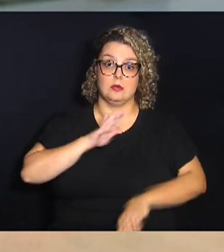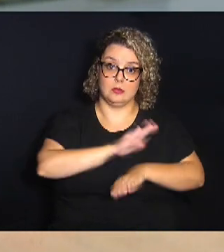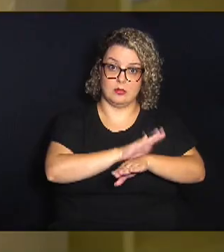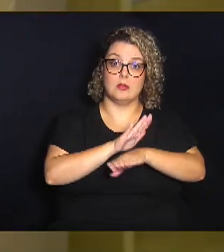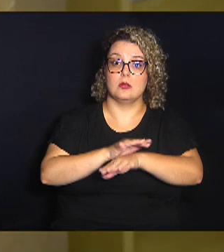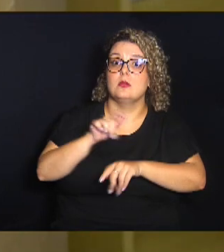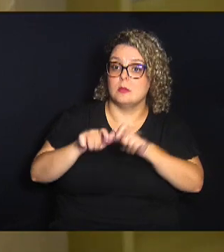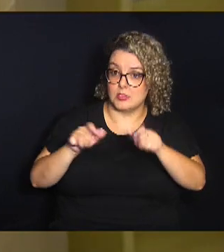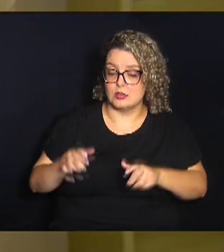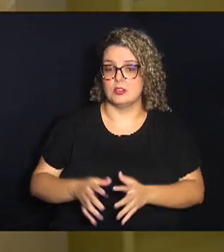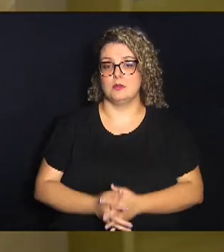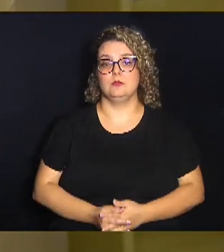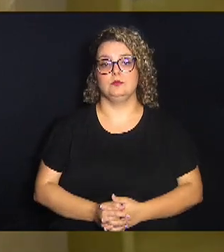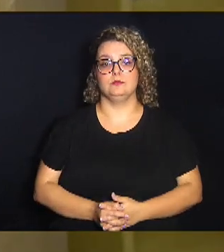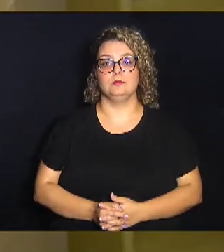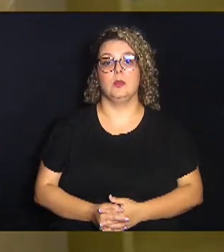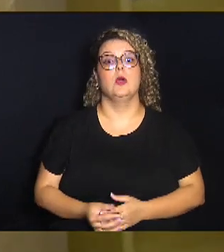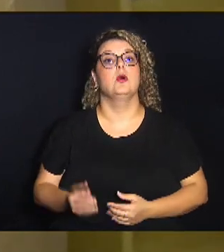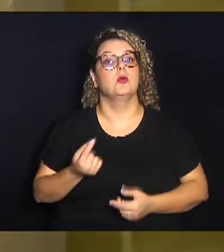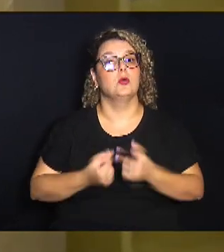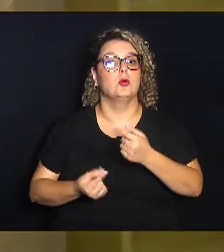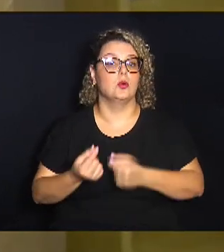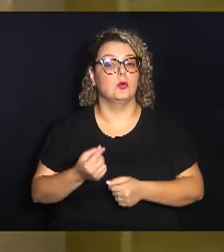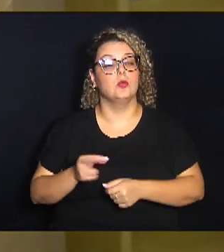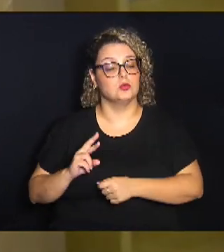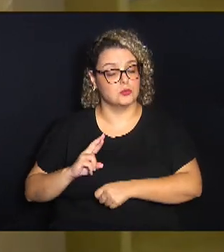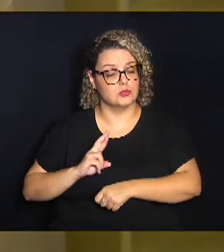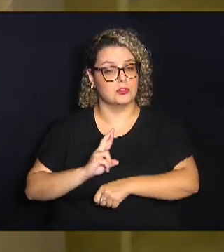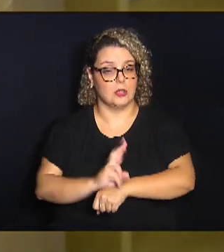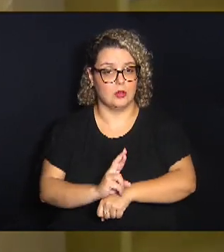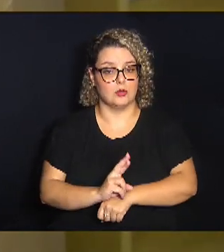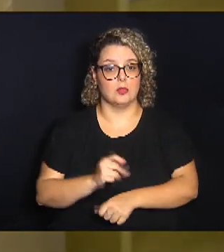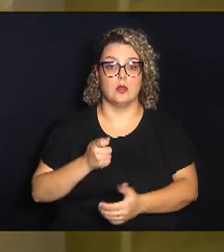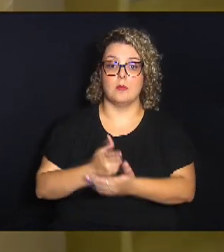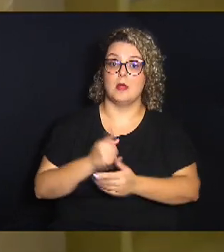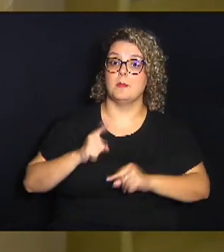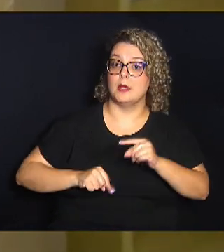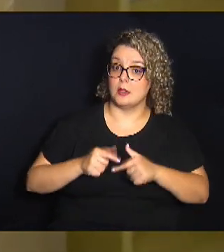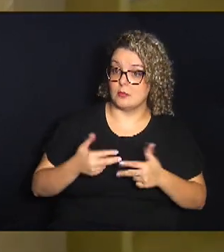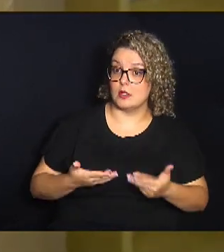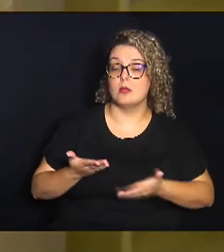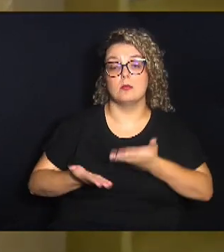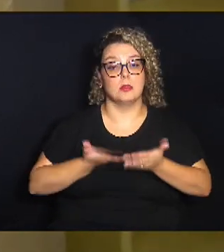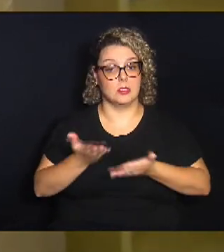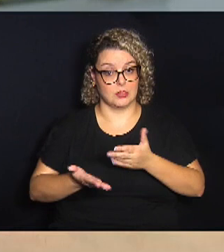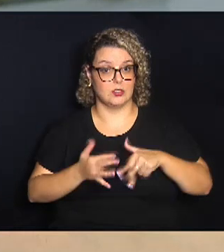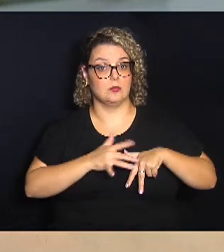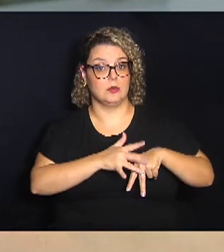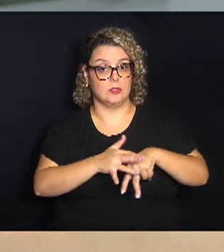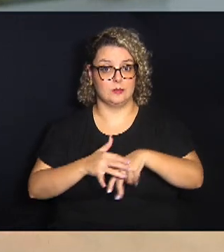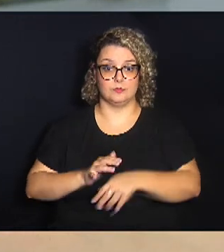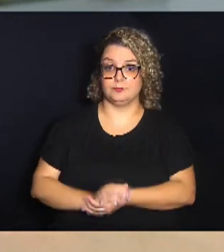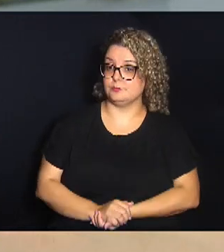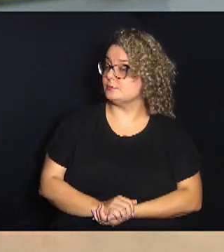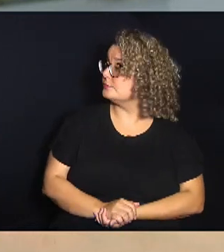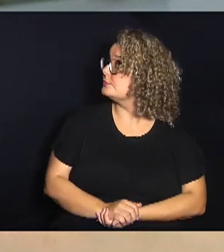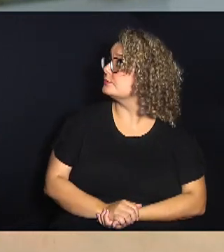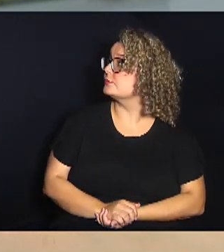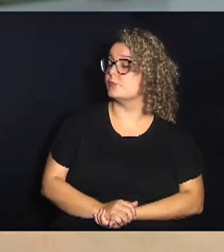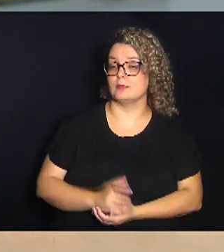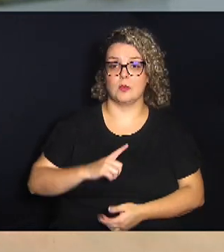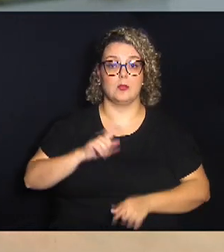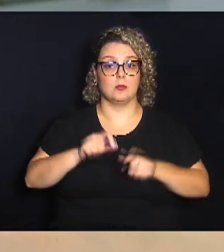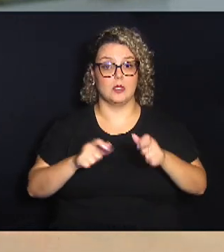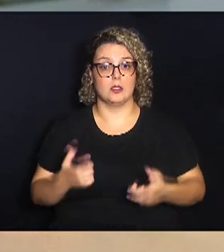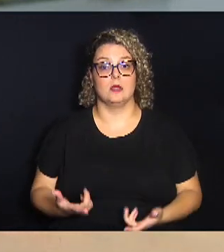pessoas. Os recursos servem também para comprar materiais para tratamento dos pacientes. Então, tem pessoas que